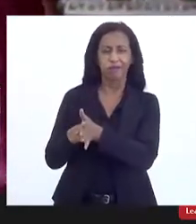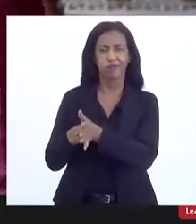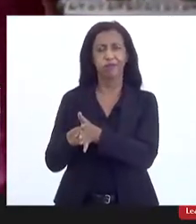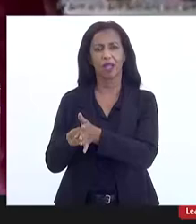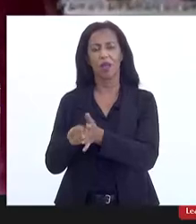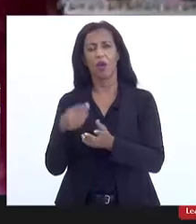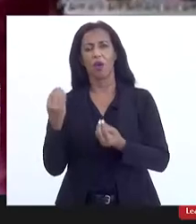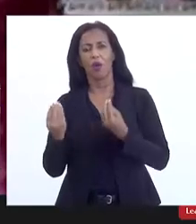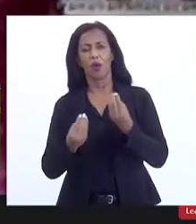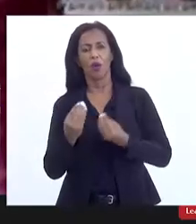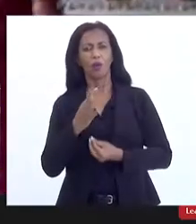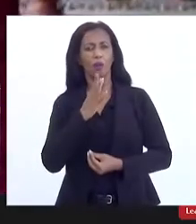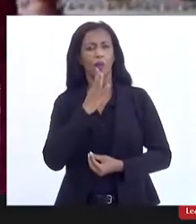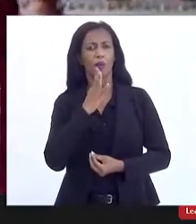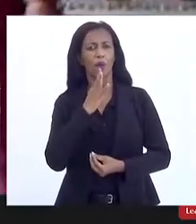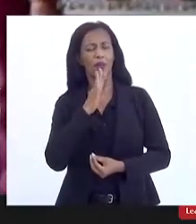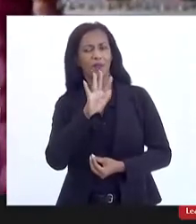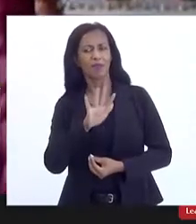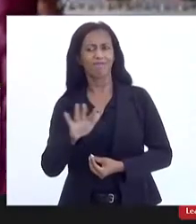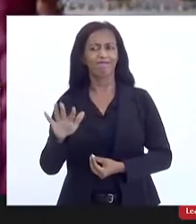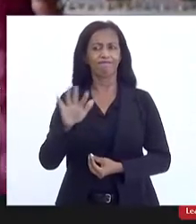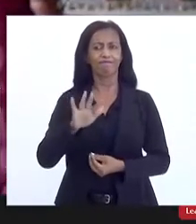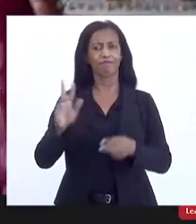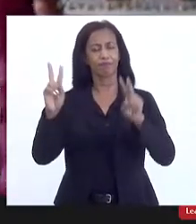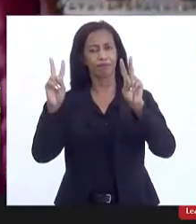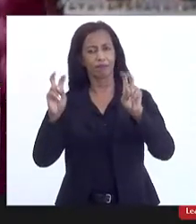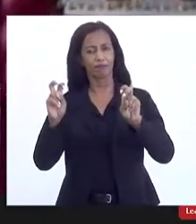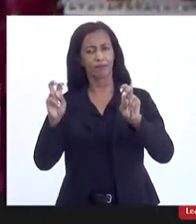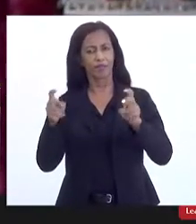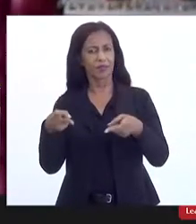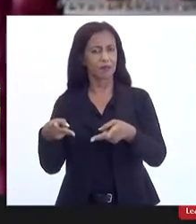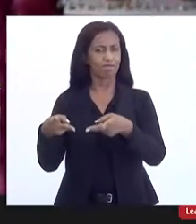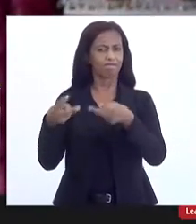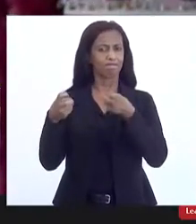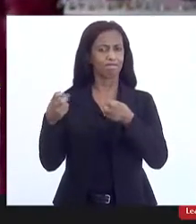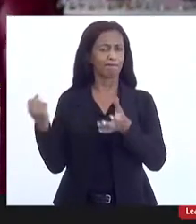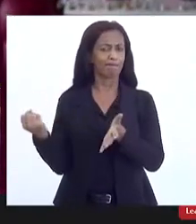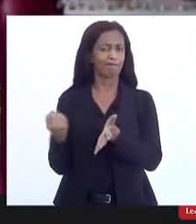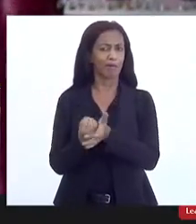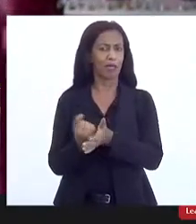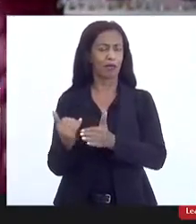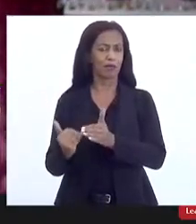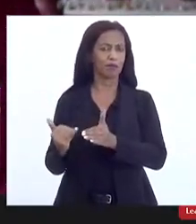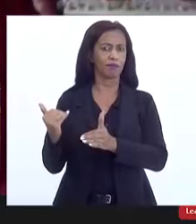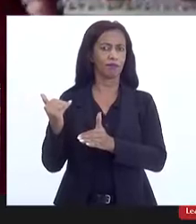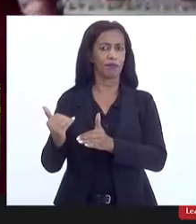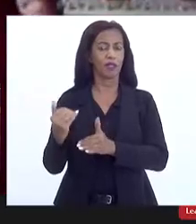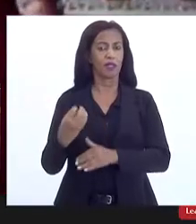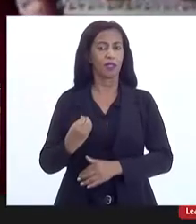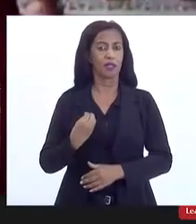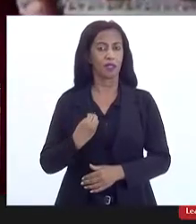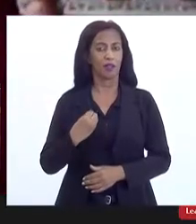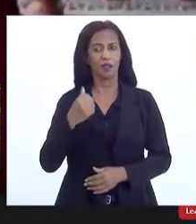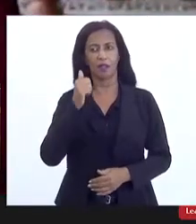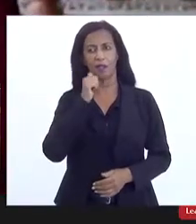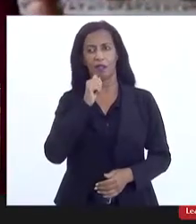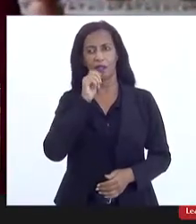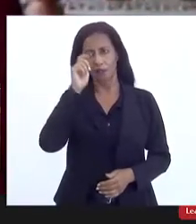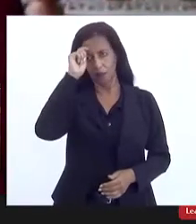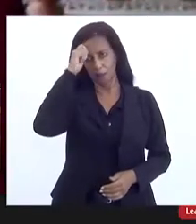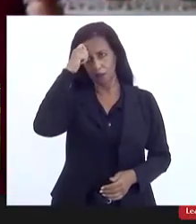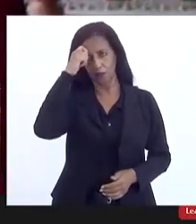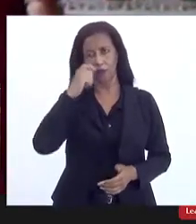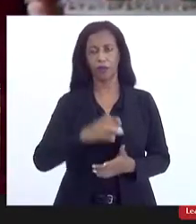para a produção de conhecimento nesse tema, a gente percebe o impacto maior na vida das mulheres negras, das mulheres